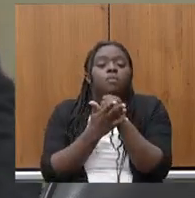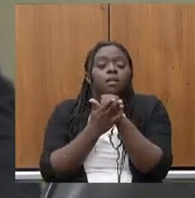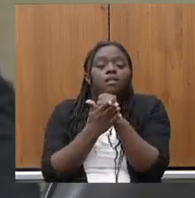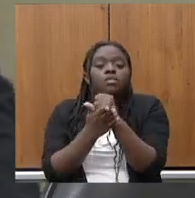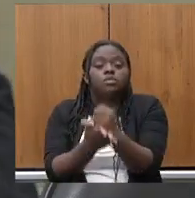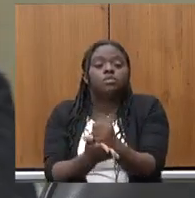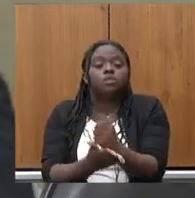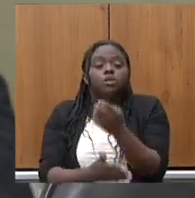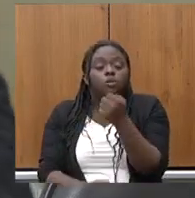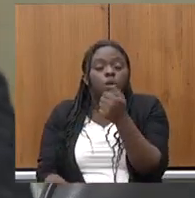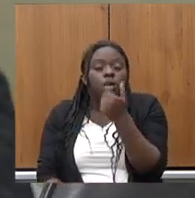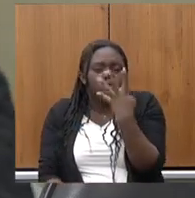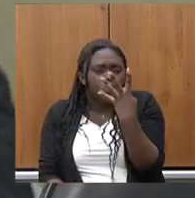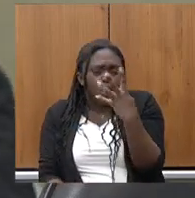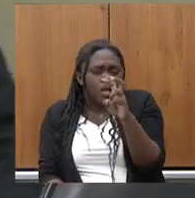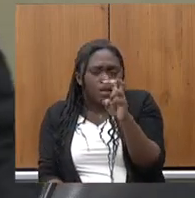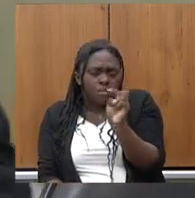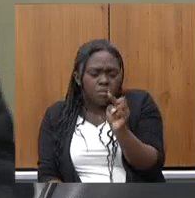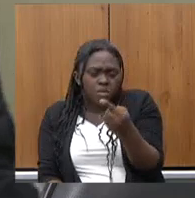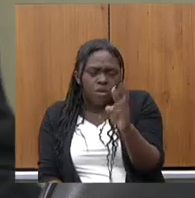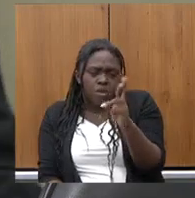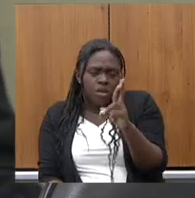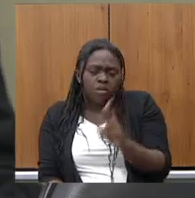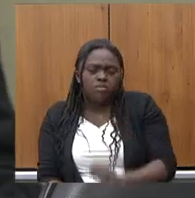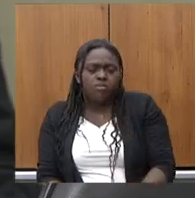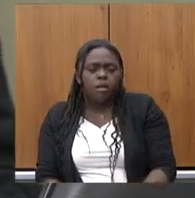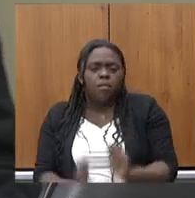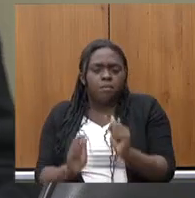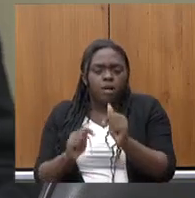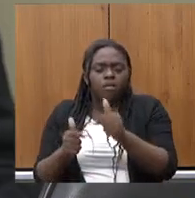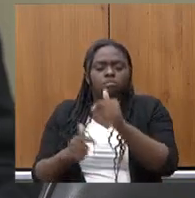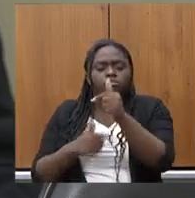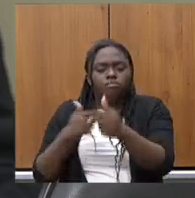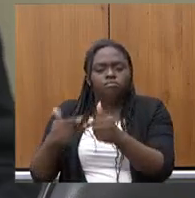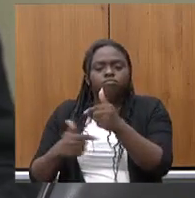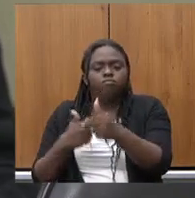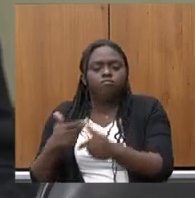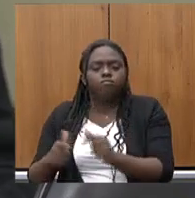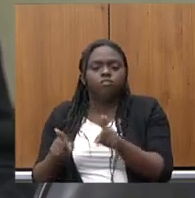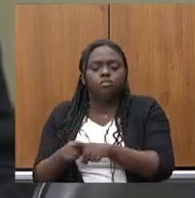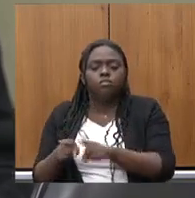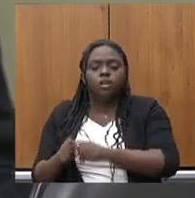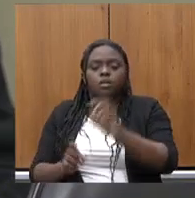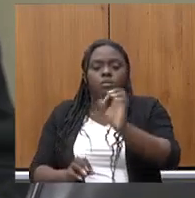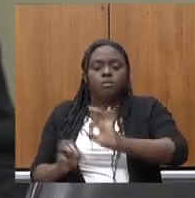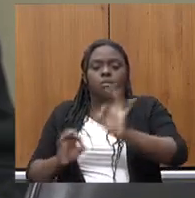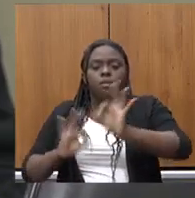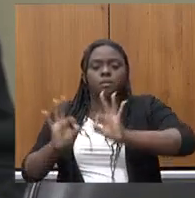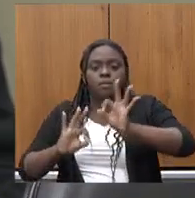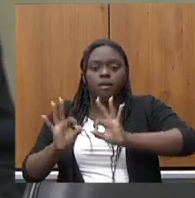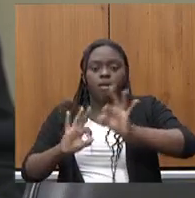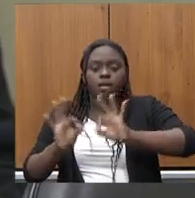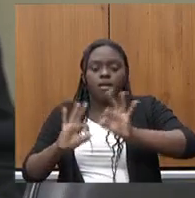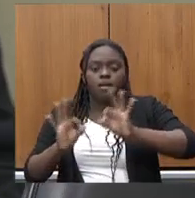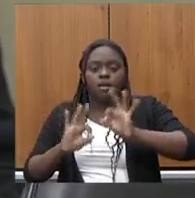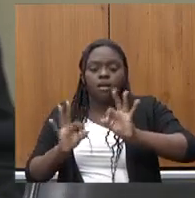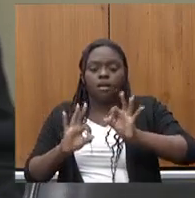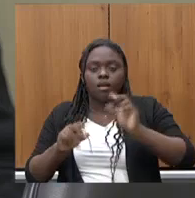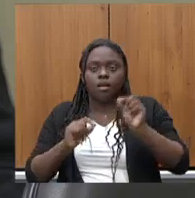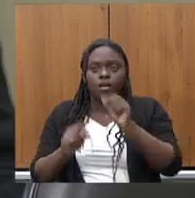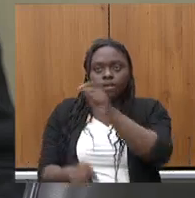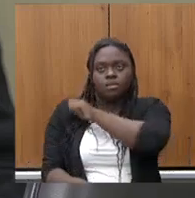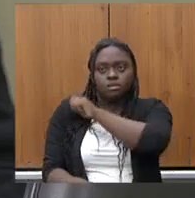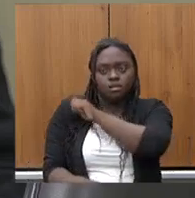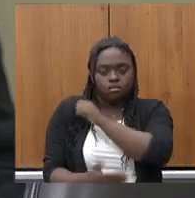quase 45 mil reais para executar os projetos e preparar ainda mais os